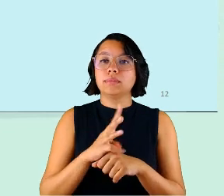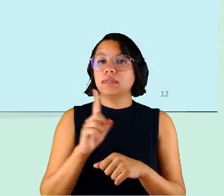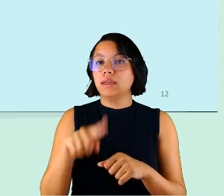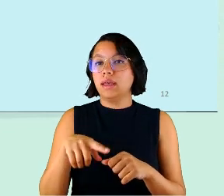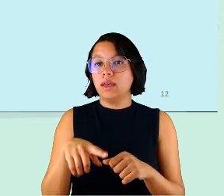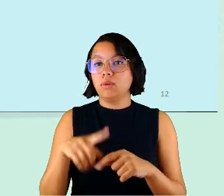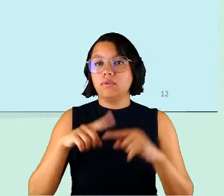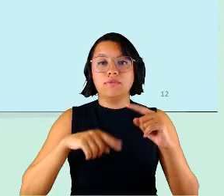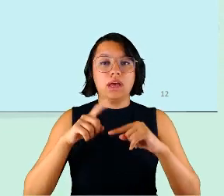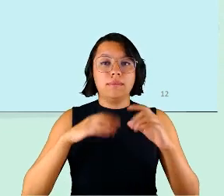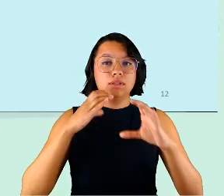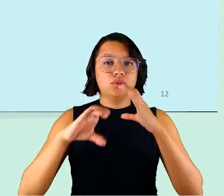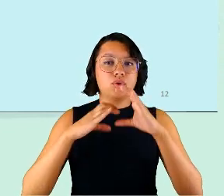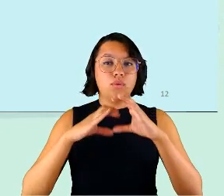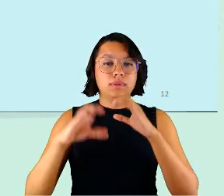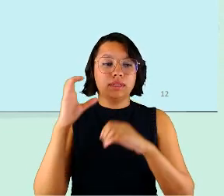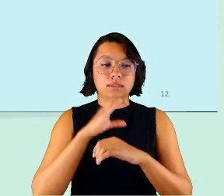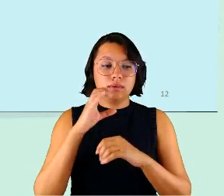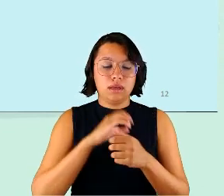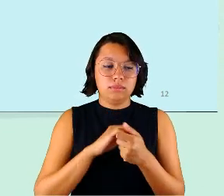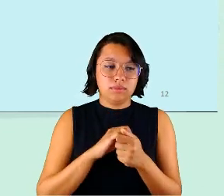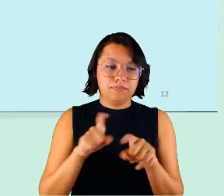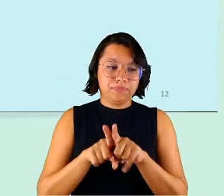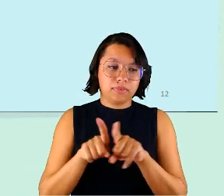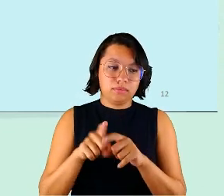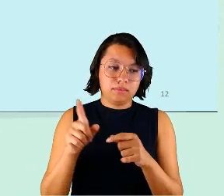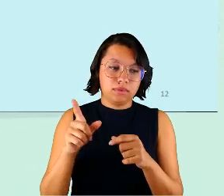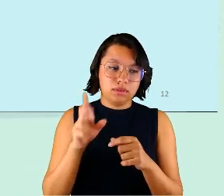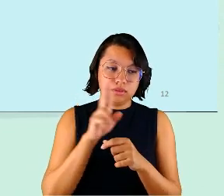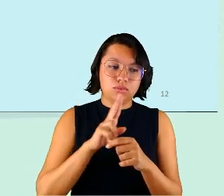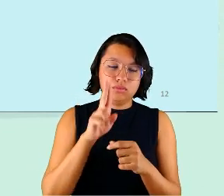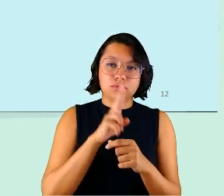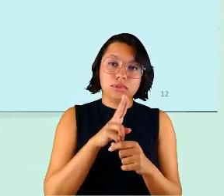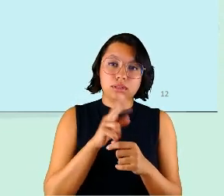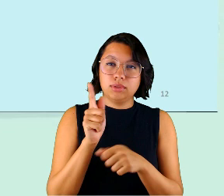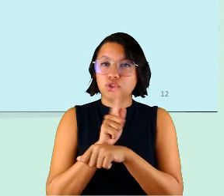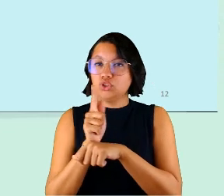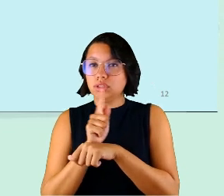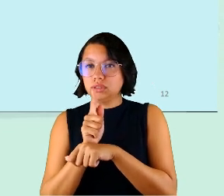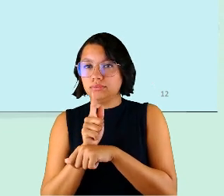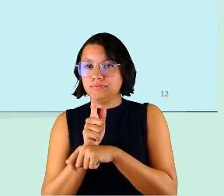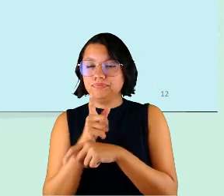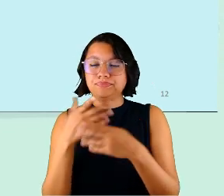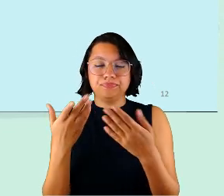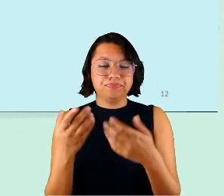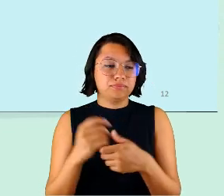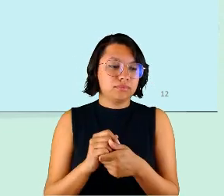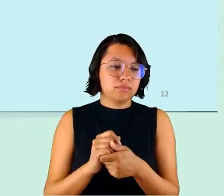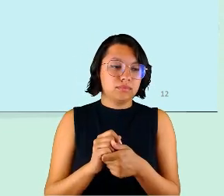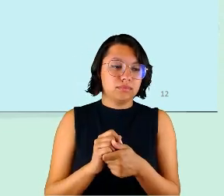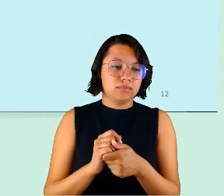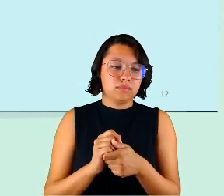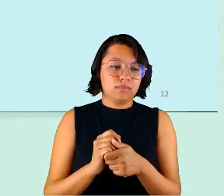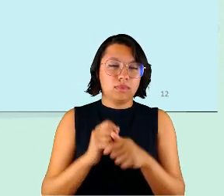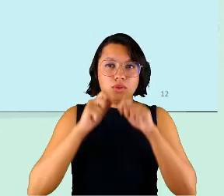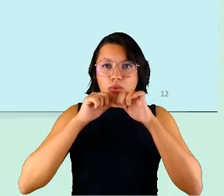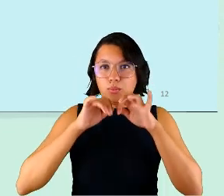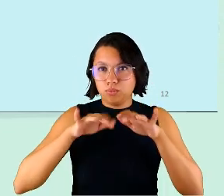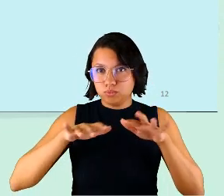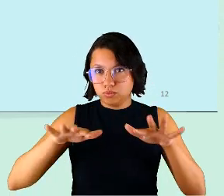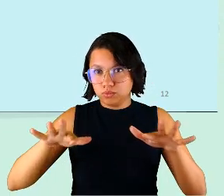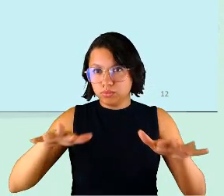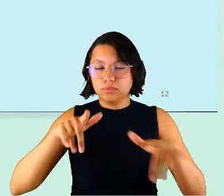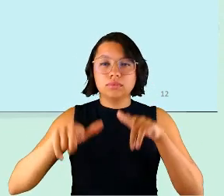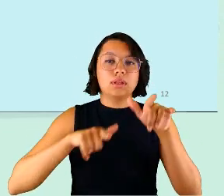ferramenta de comunicação instantânea também tem sido usado para gestão e aí para distribuir